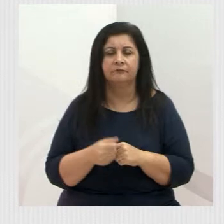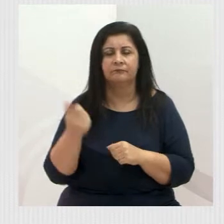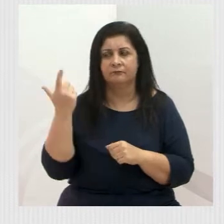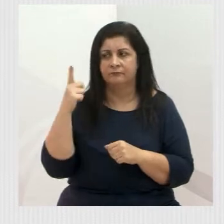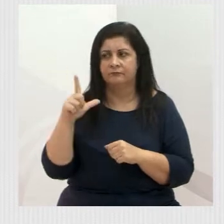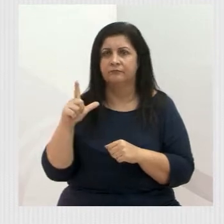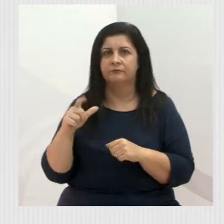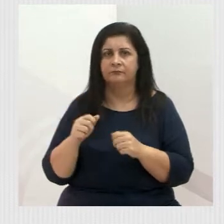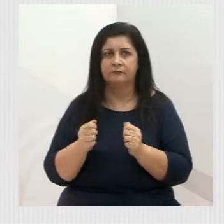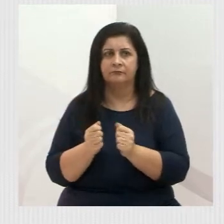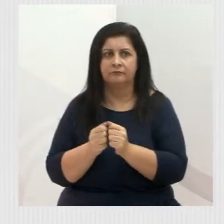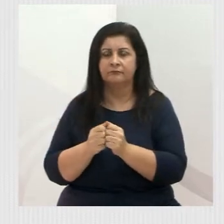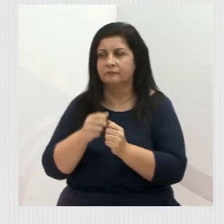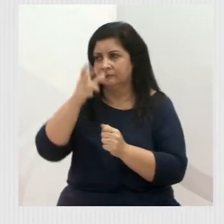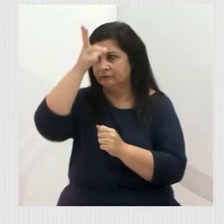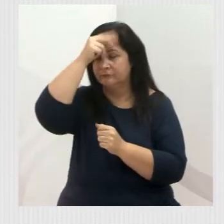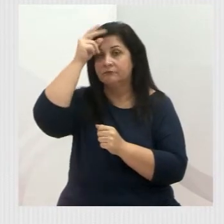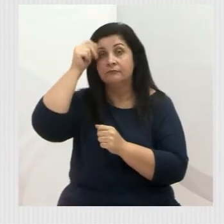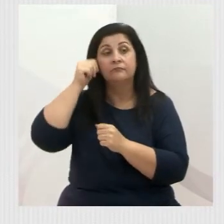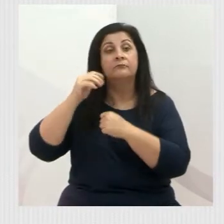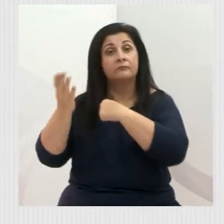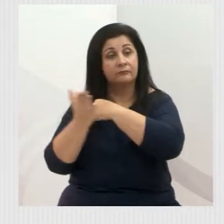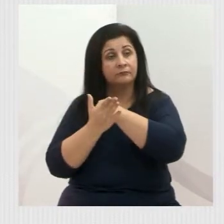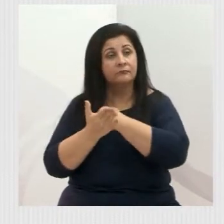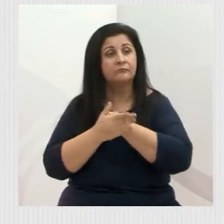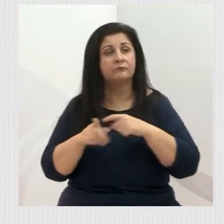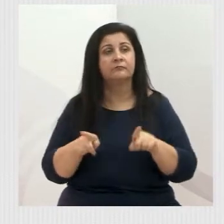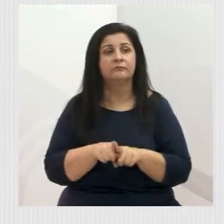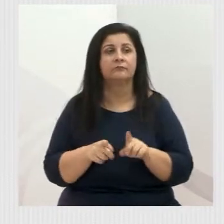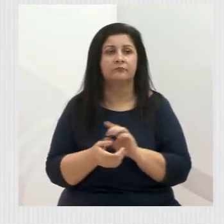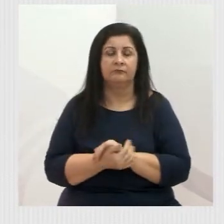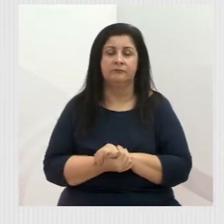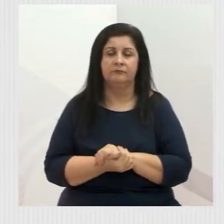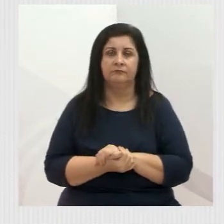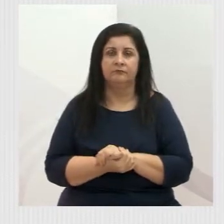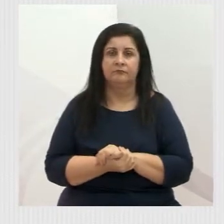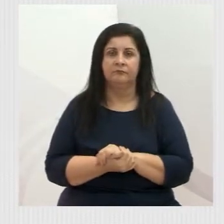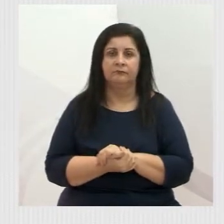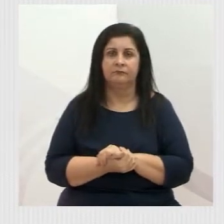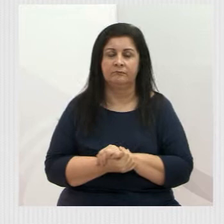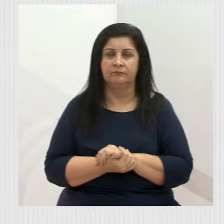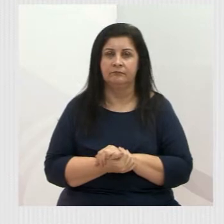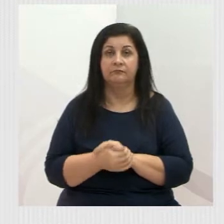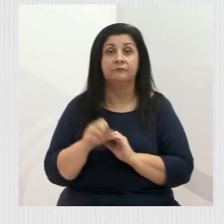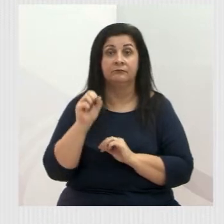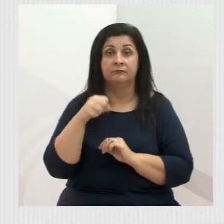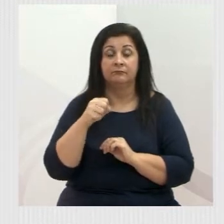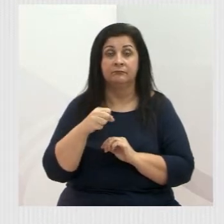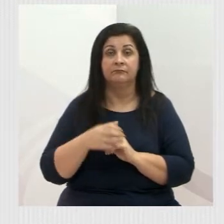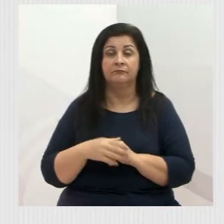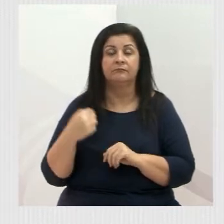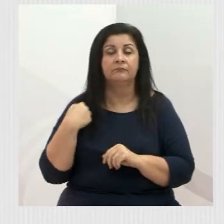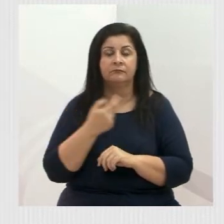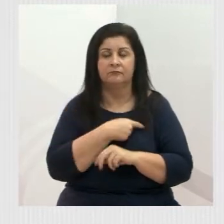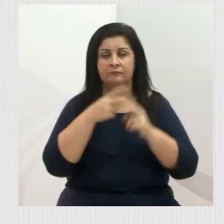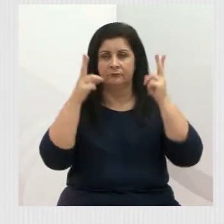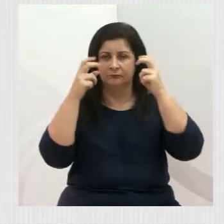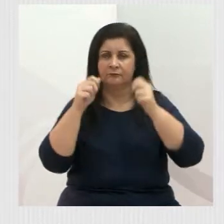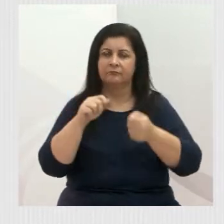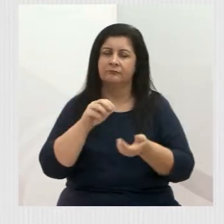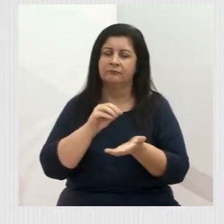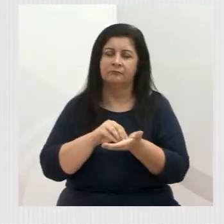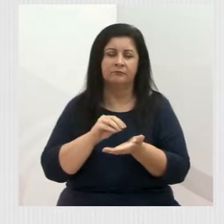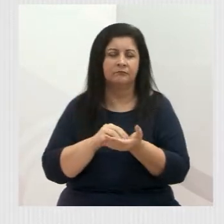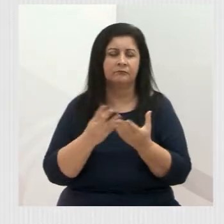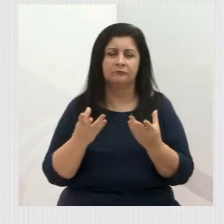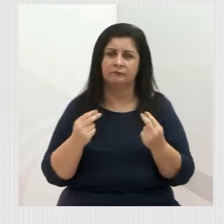que, por sua vez, vem atendendo nossos pedidos de acordo com as prioridades e o orçamento. Sim, nós reconhecemos que ainda há muito por